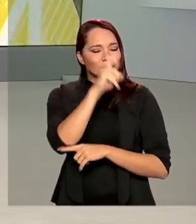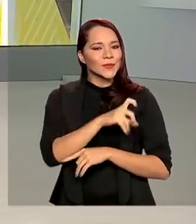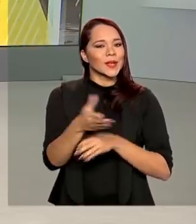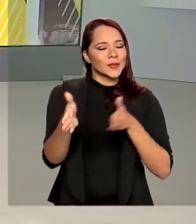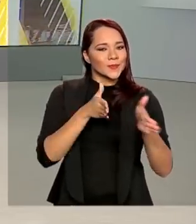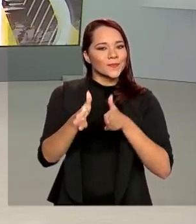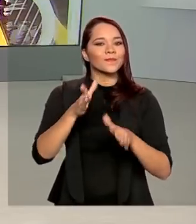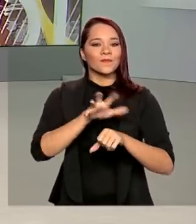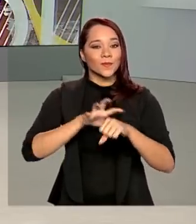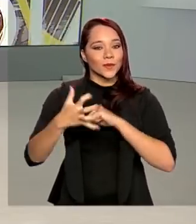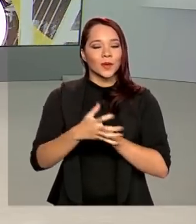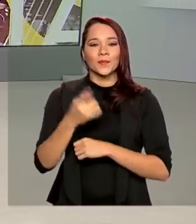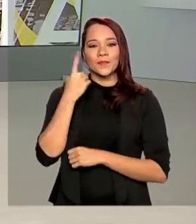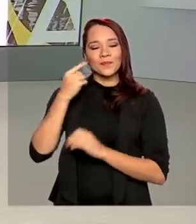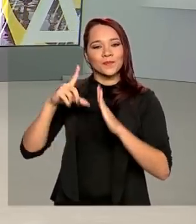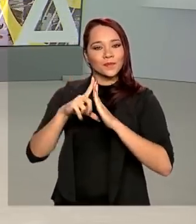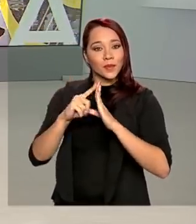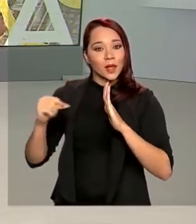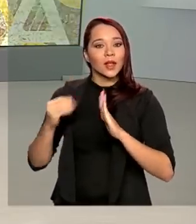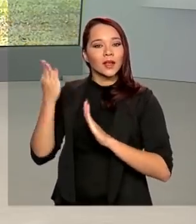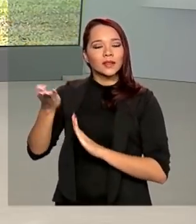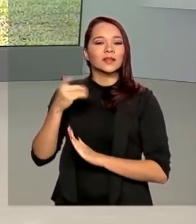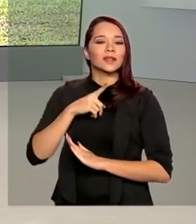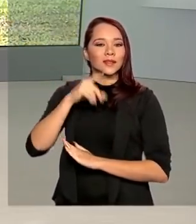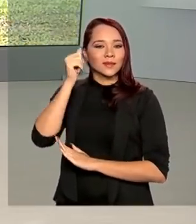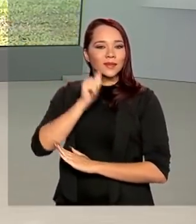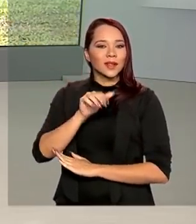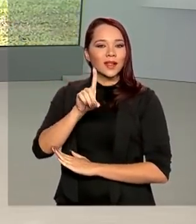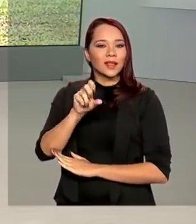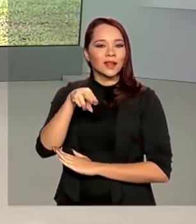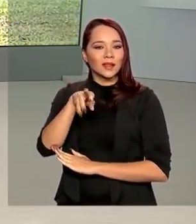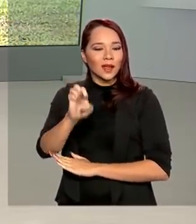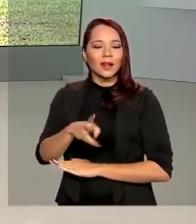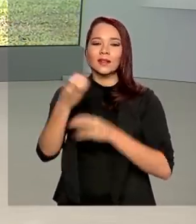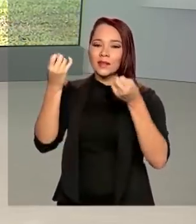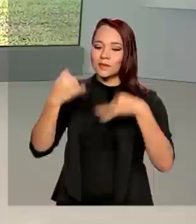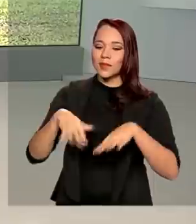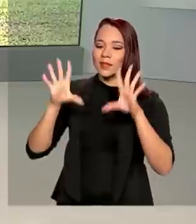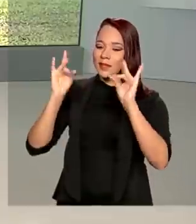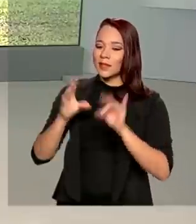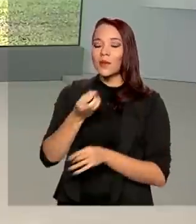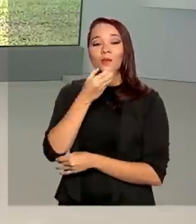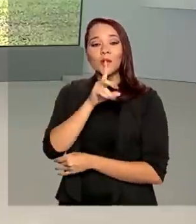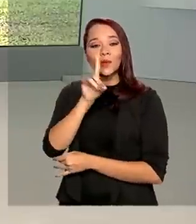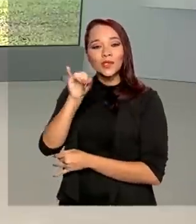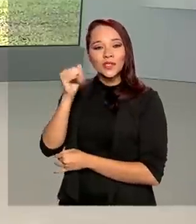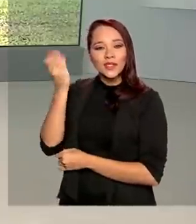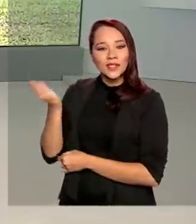pandemia. Vamos até o Palácio da Alvorada. Quem está lá é Daniela Ipopov. Ela conta pra gente. Oi, Dani. Bom dia.